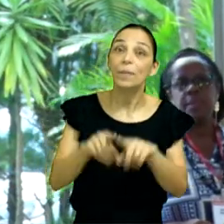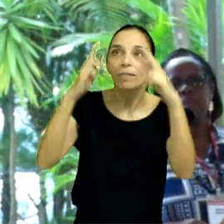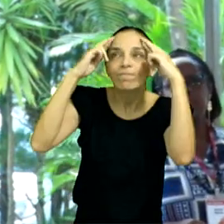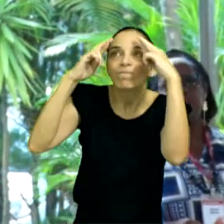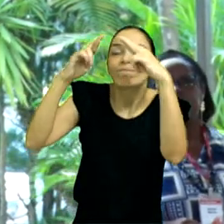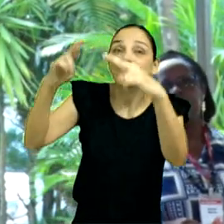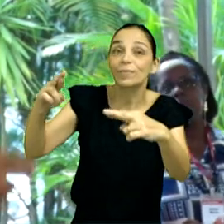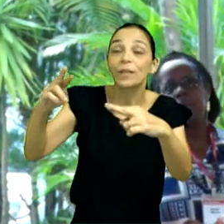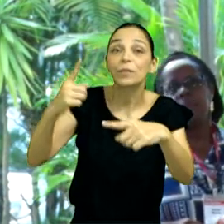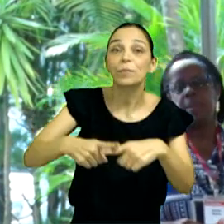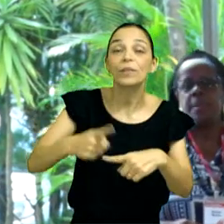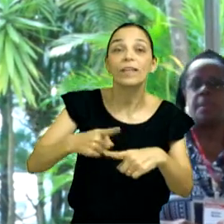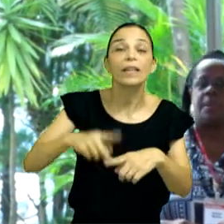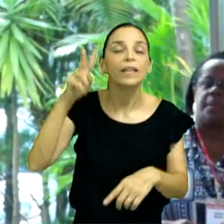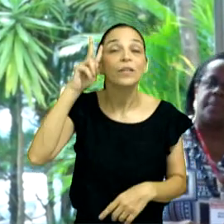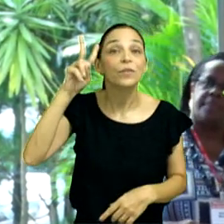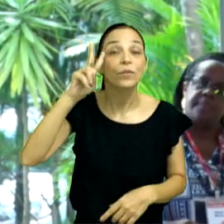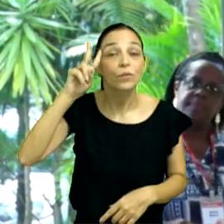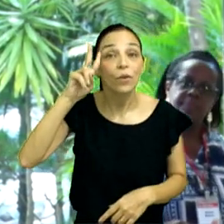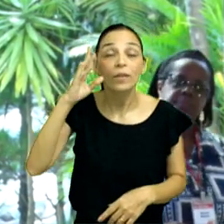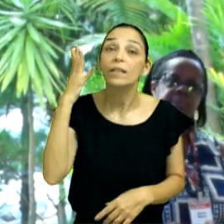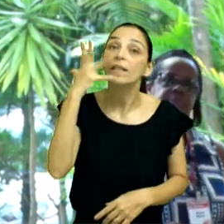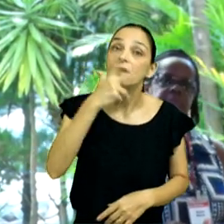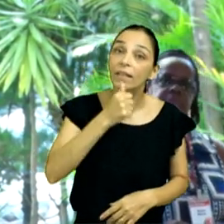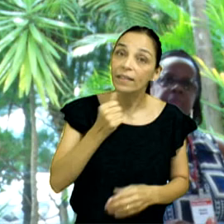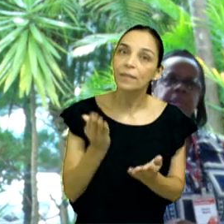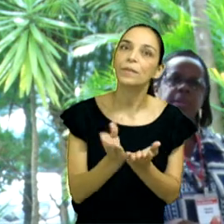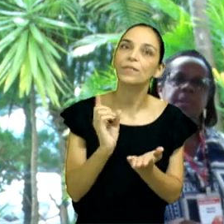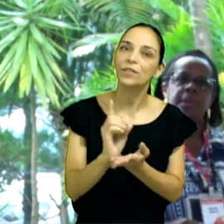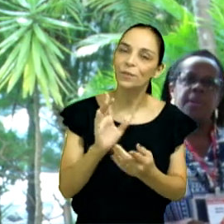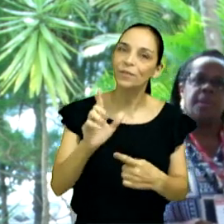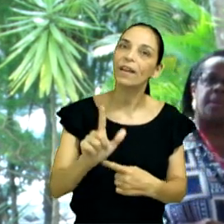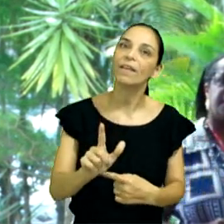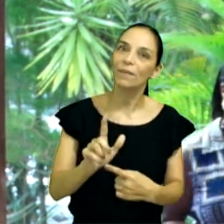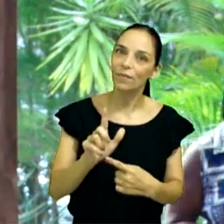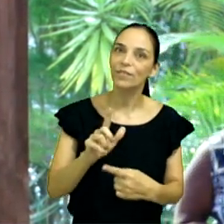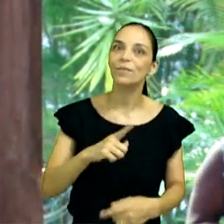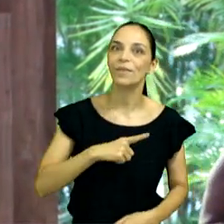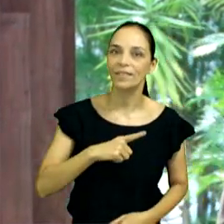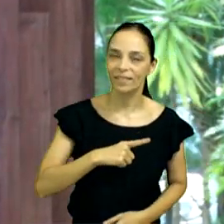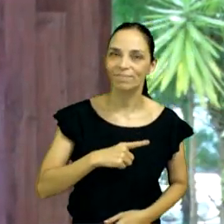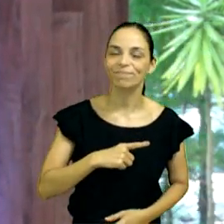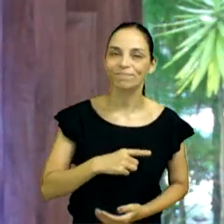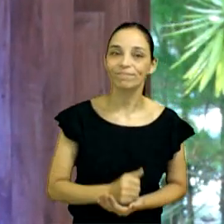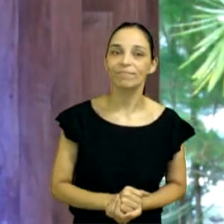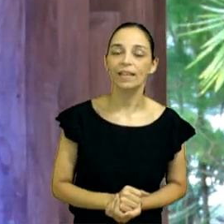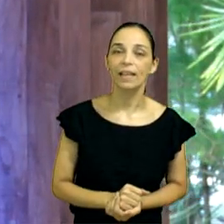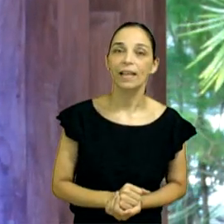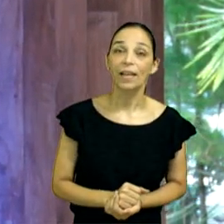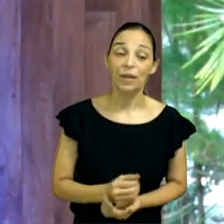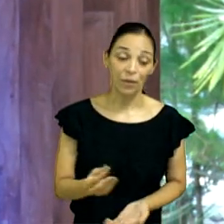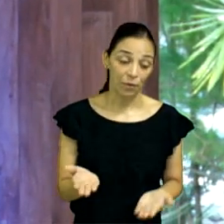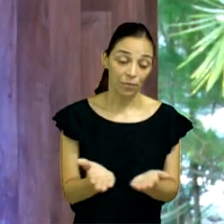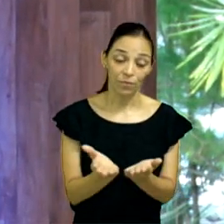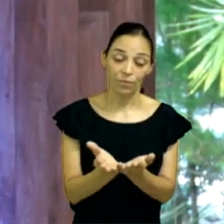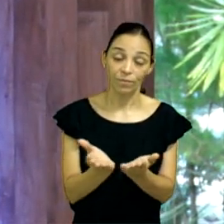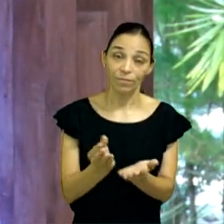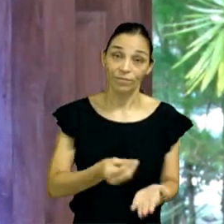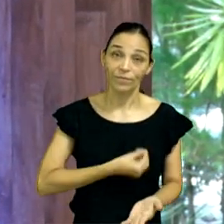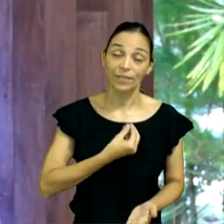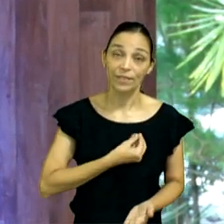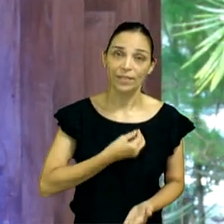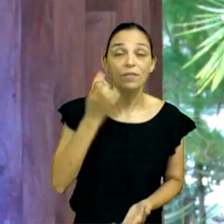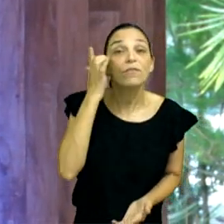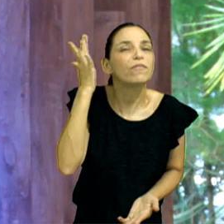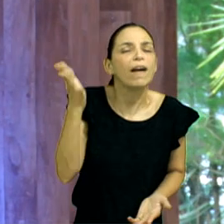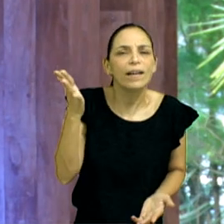porque há tantas histórias lindas na palavra de Deus. Falar sobre vida cristã é uma coisa relativamente fácil.